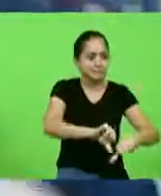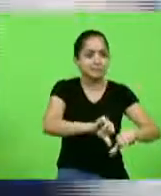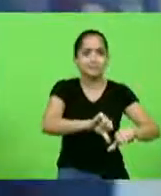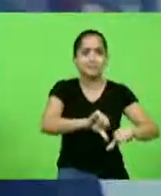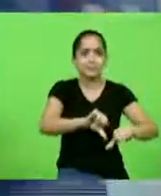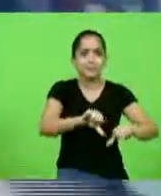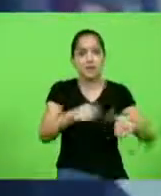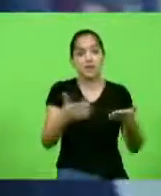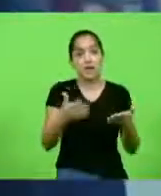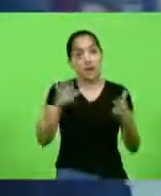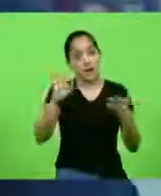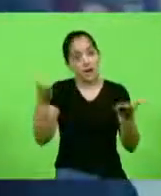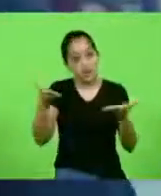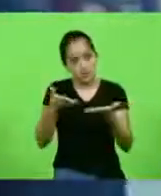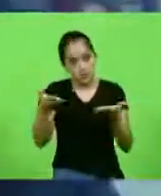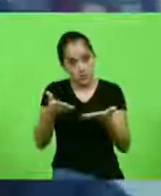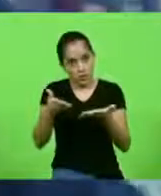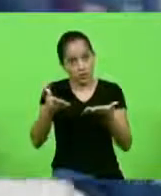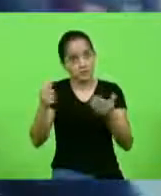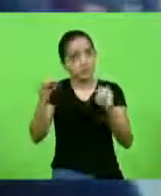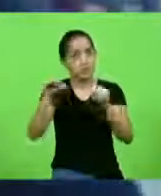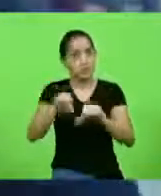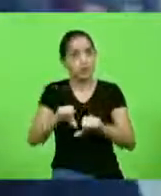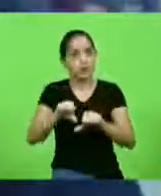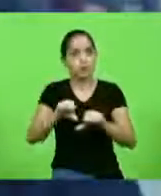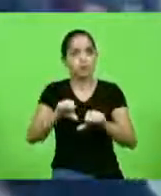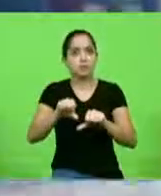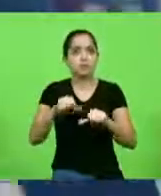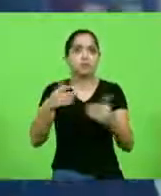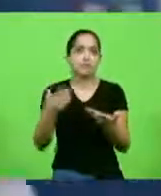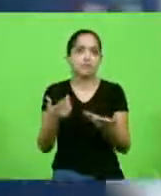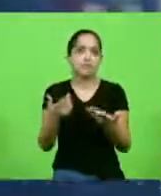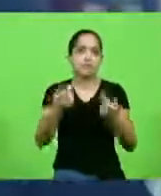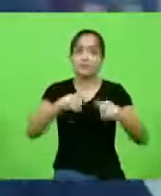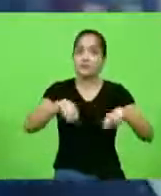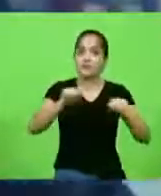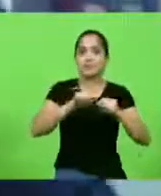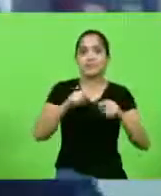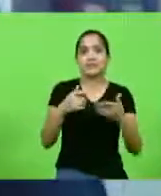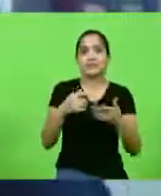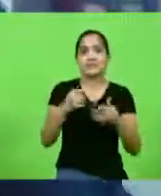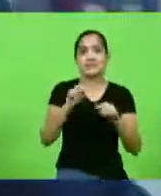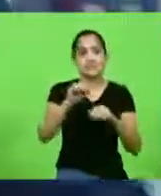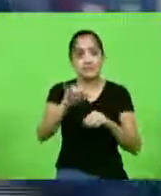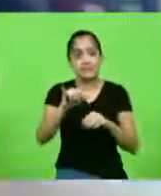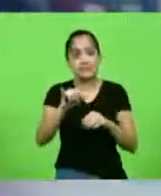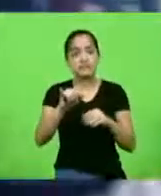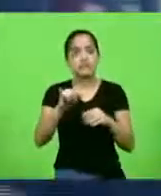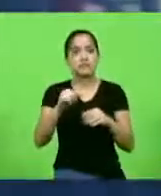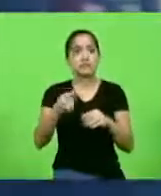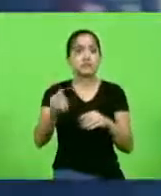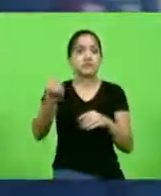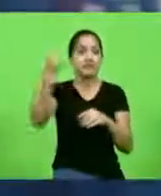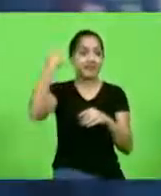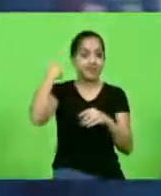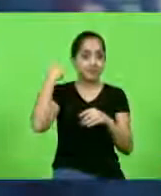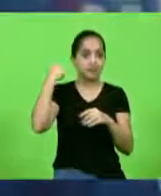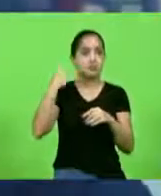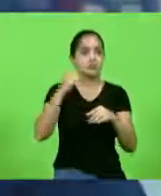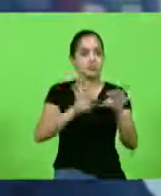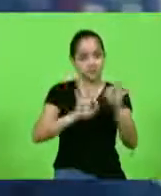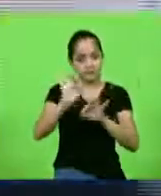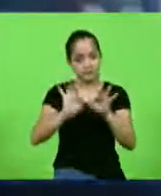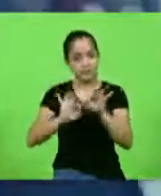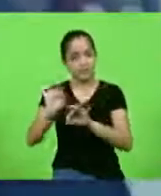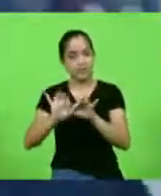Claro que agora na pandemia é muito maior, mas não precisa ser tanto se ela não estivesse defasada que a gente já sabia também da desgraceira que